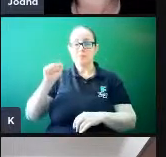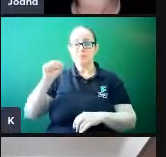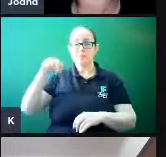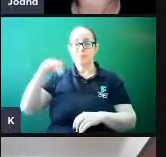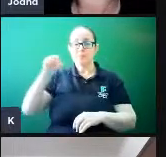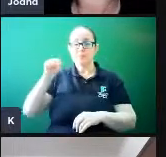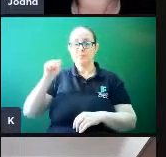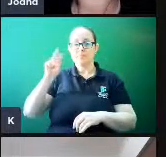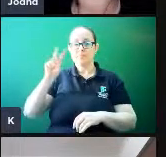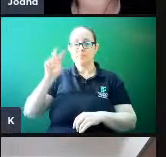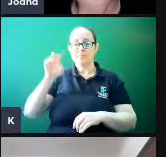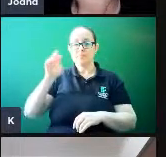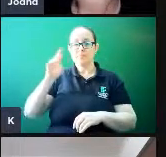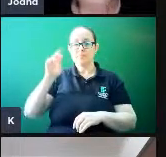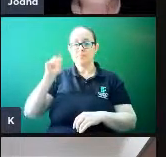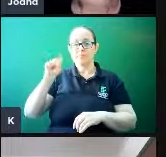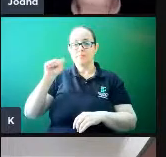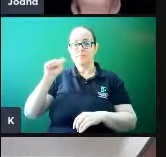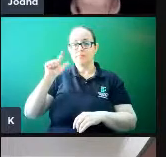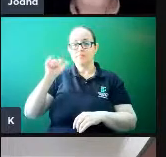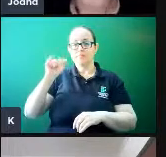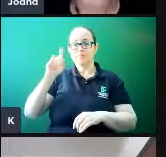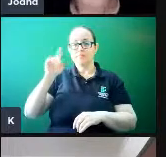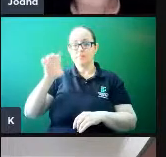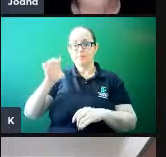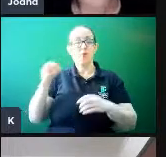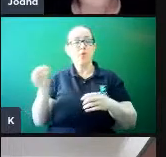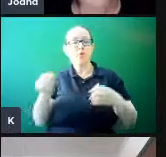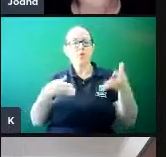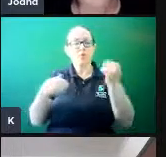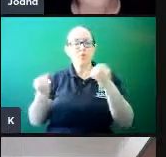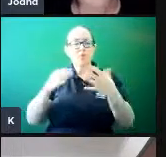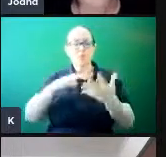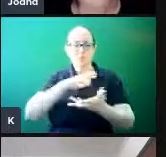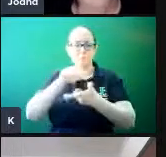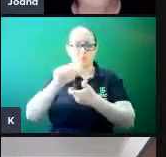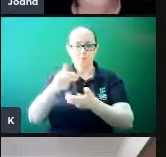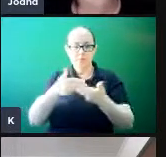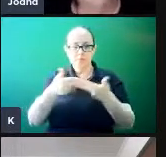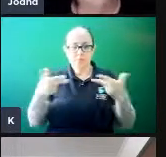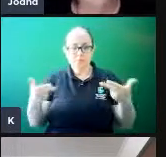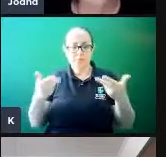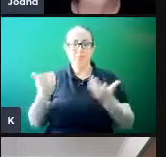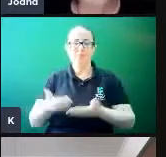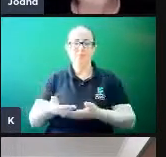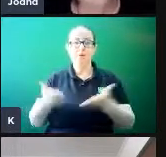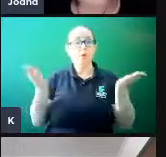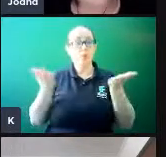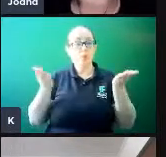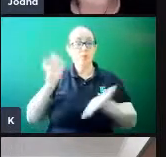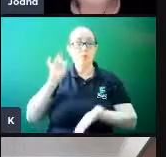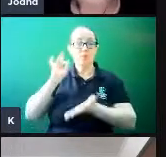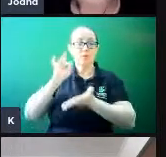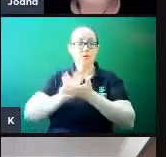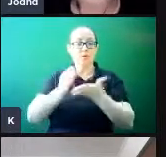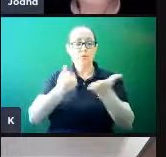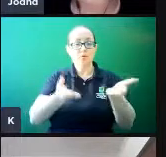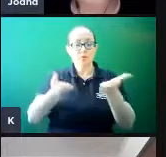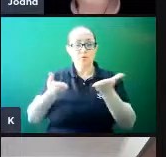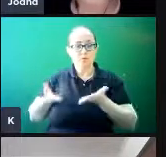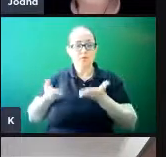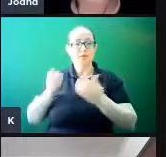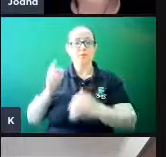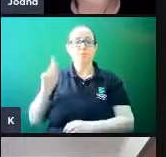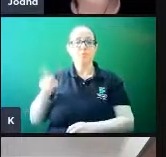e inovações para o planeta. Para a abertura oficial, dando início na cerimônia, convidamos para a sua fala o